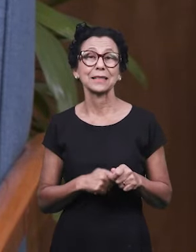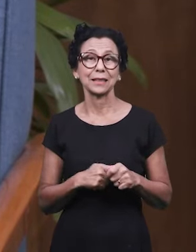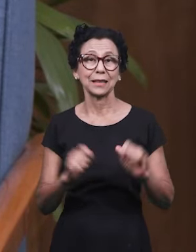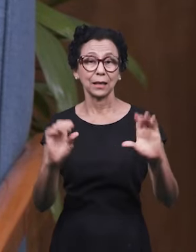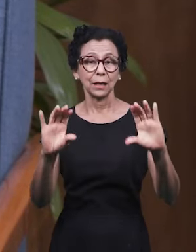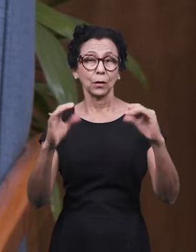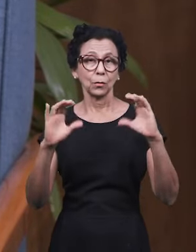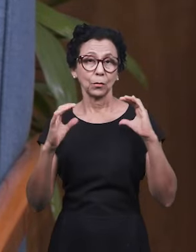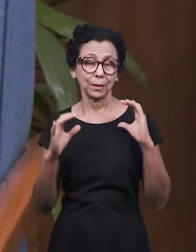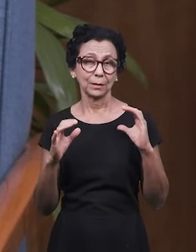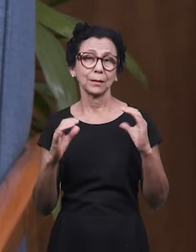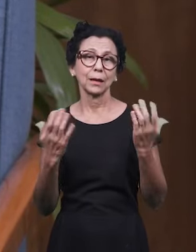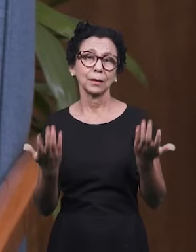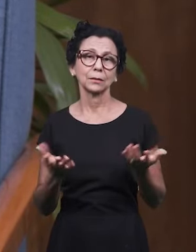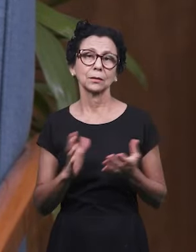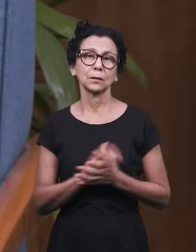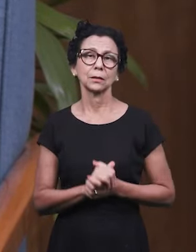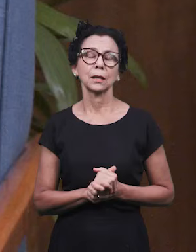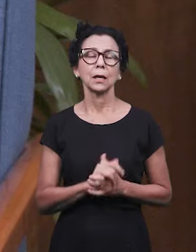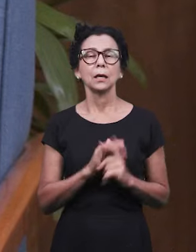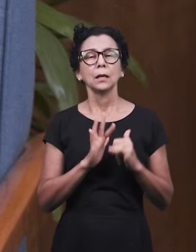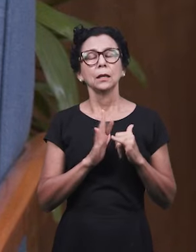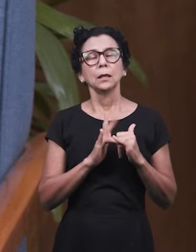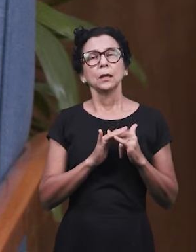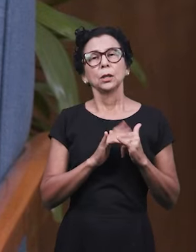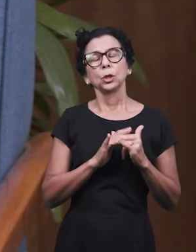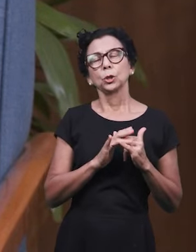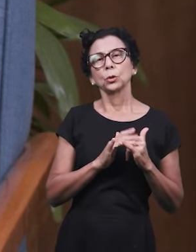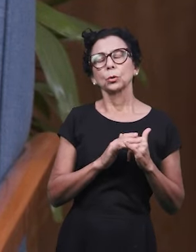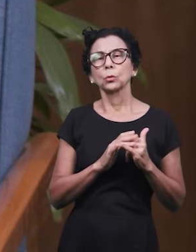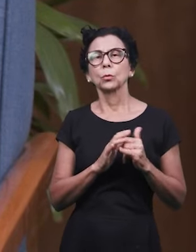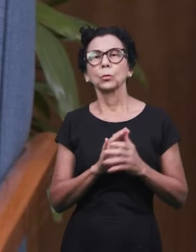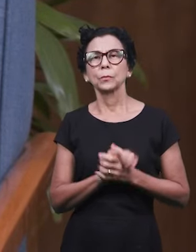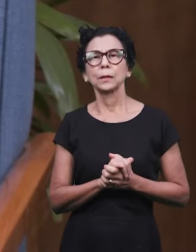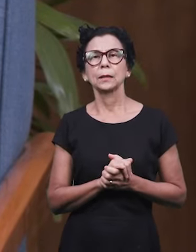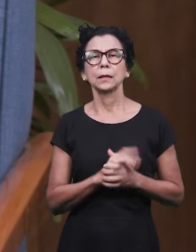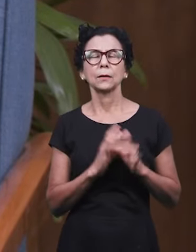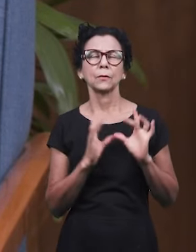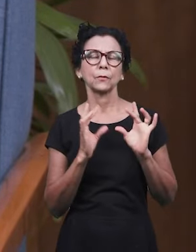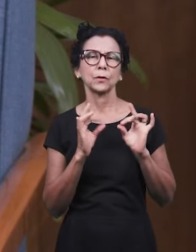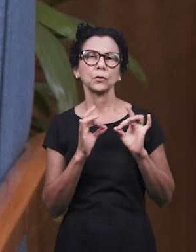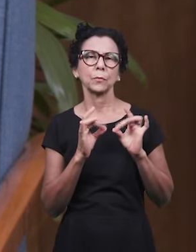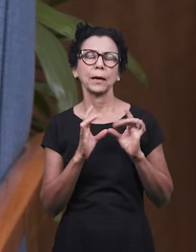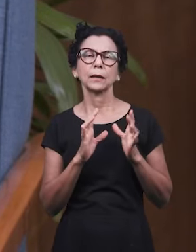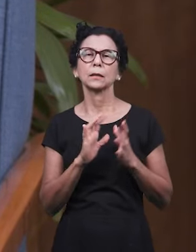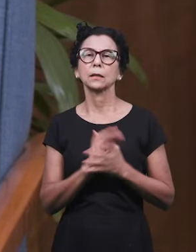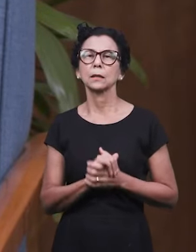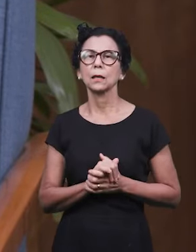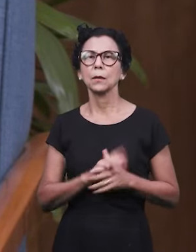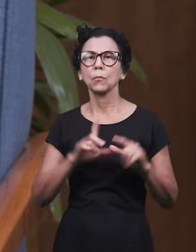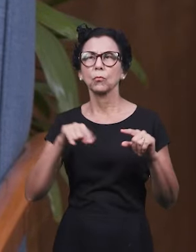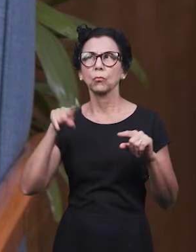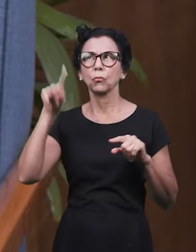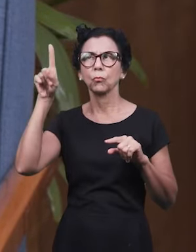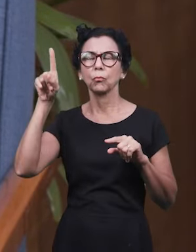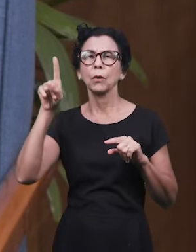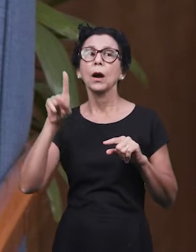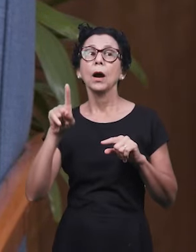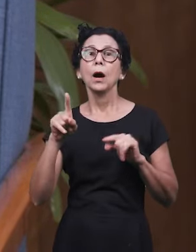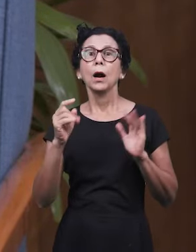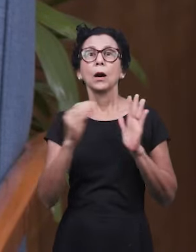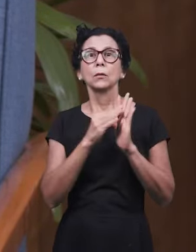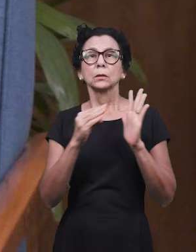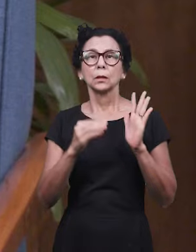haja relevância para esse conteúdo e a própria plataforma vai oferecer o programa Anunciando o Evangelho